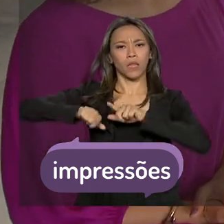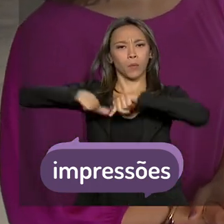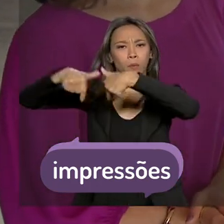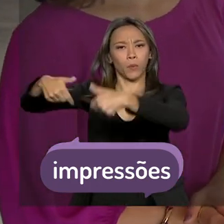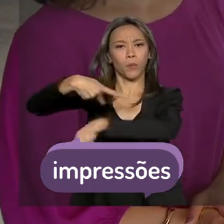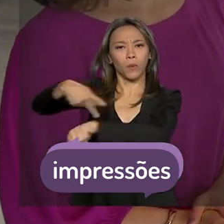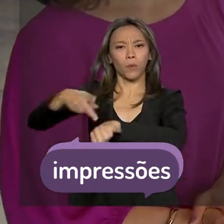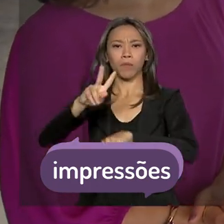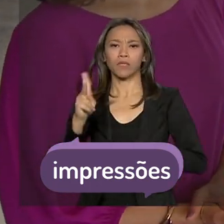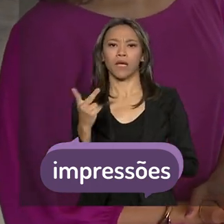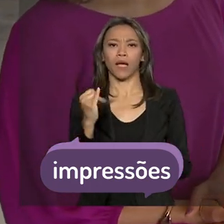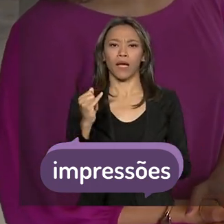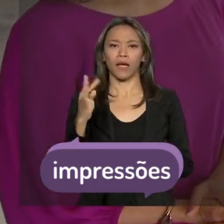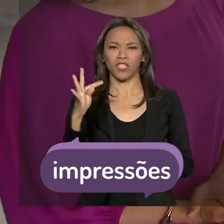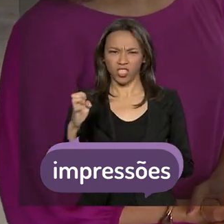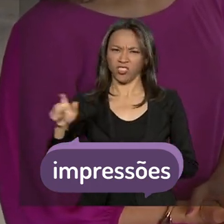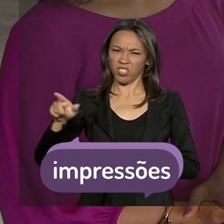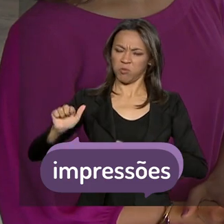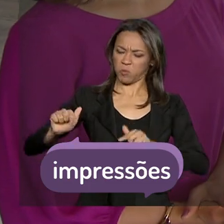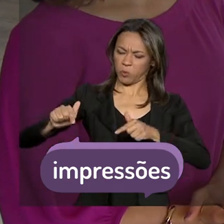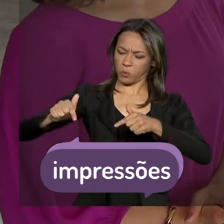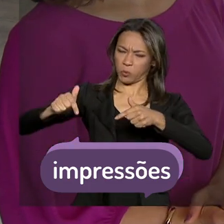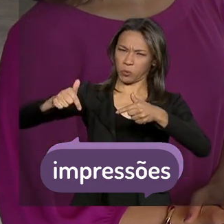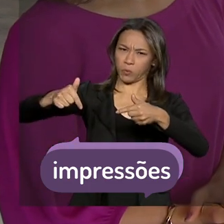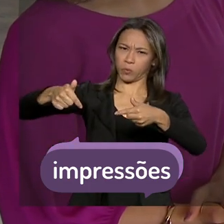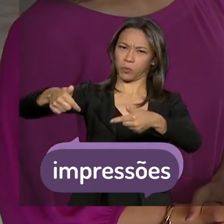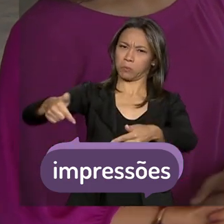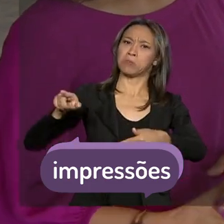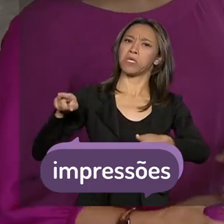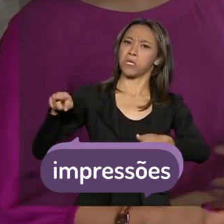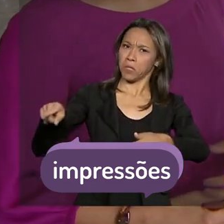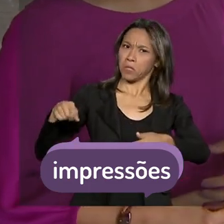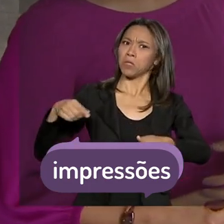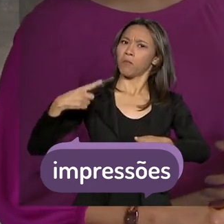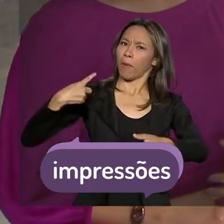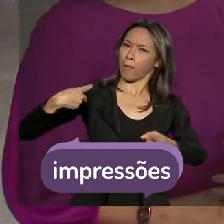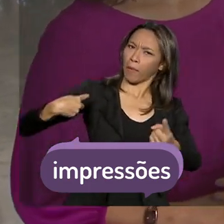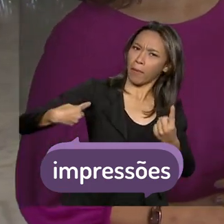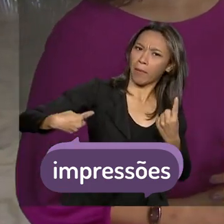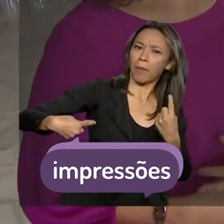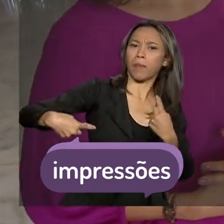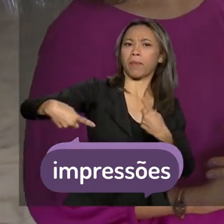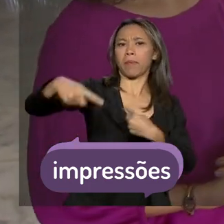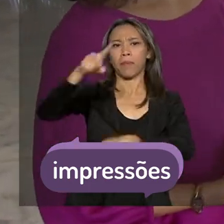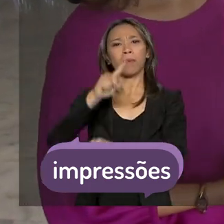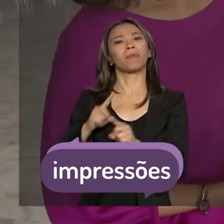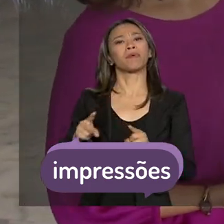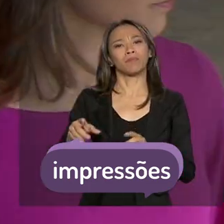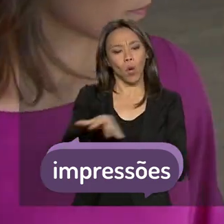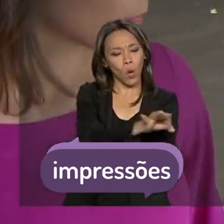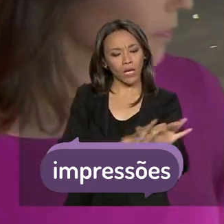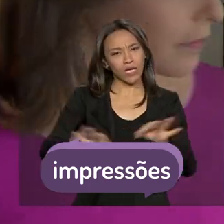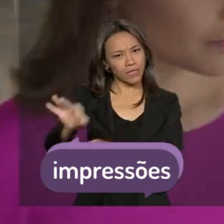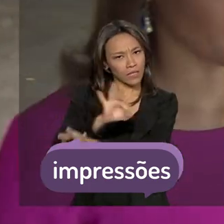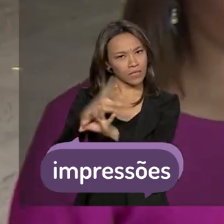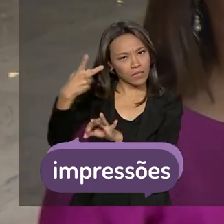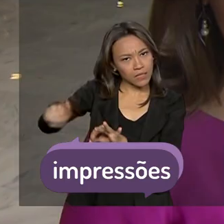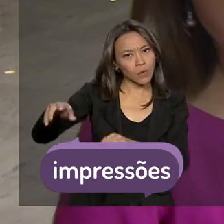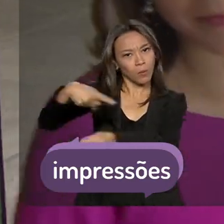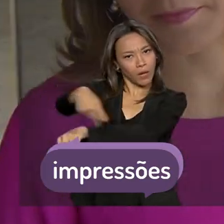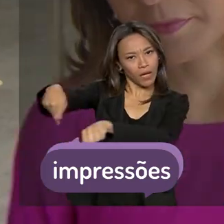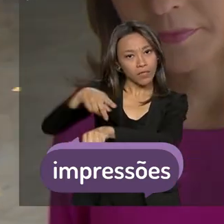atuou resoluto, sempre em frente, e impôs um ritmo de evolução constante na reorganização do país. Como